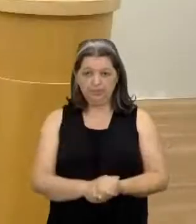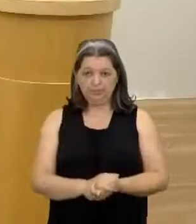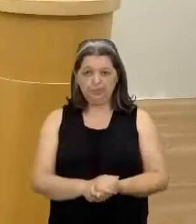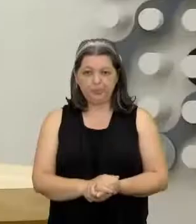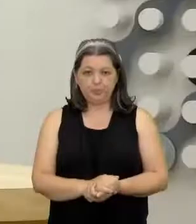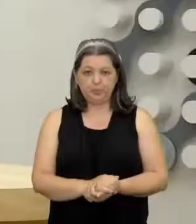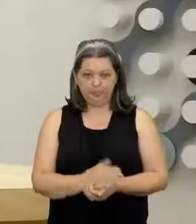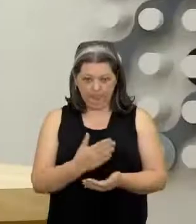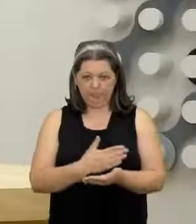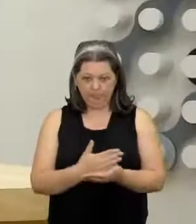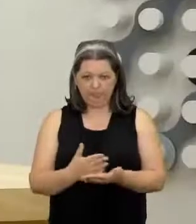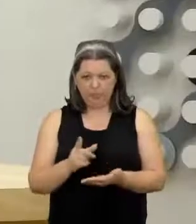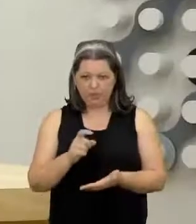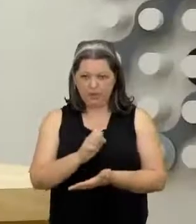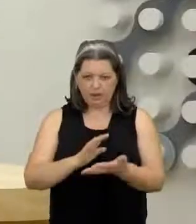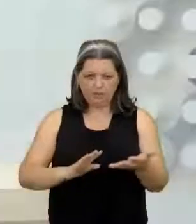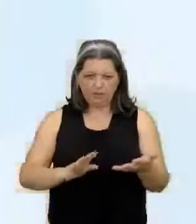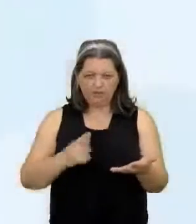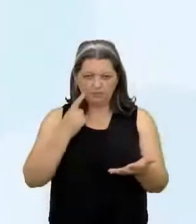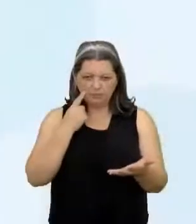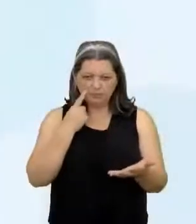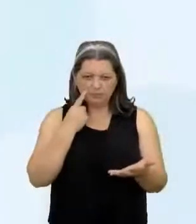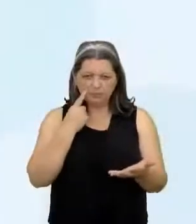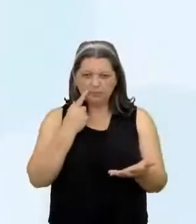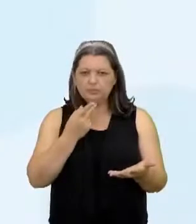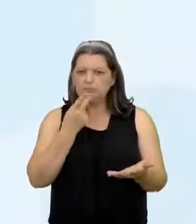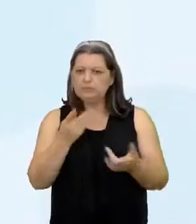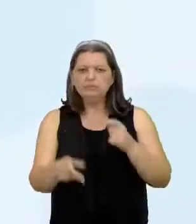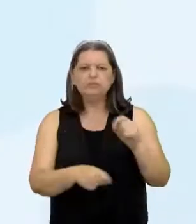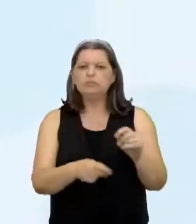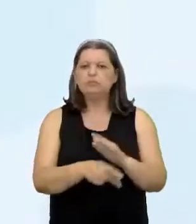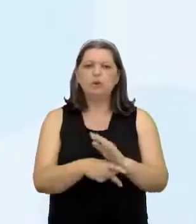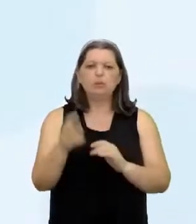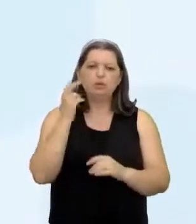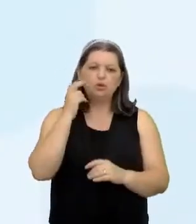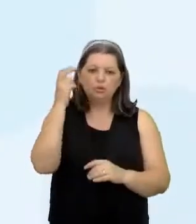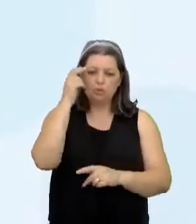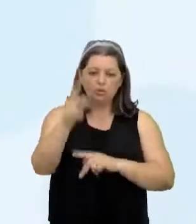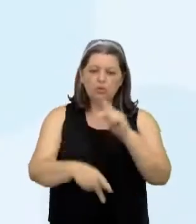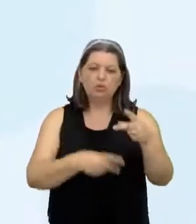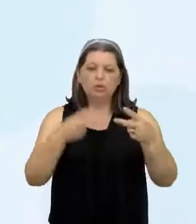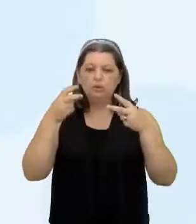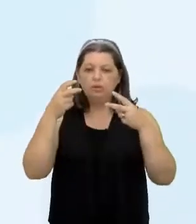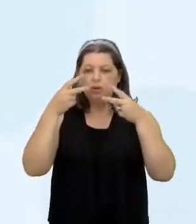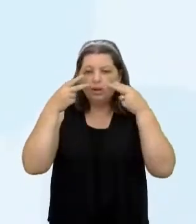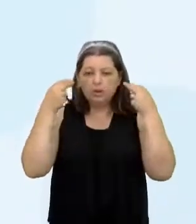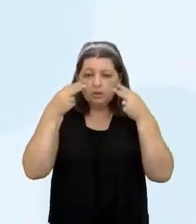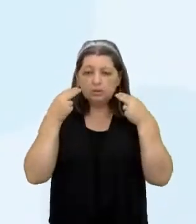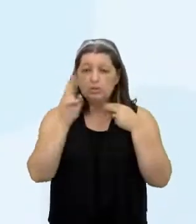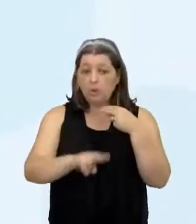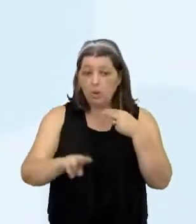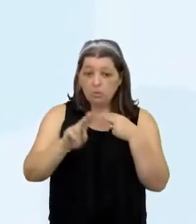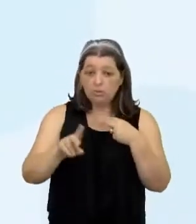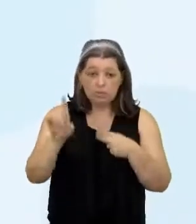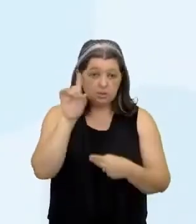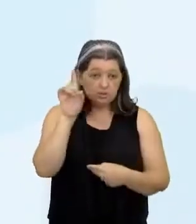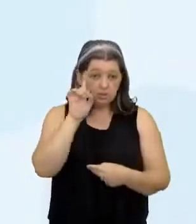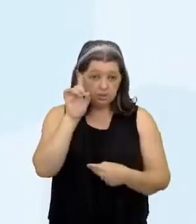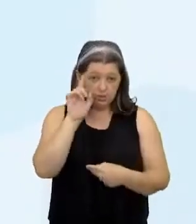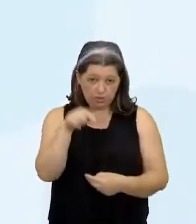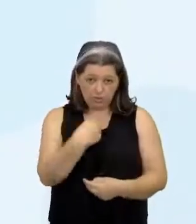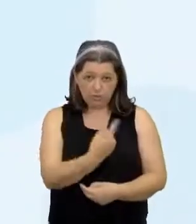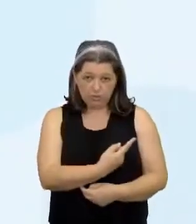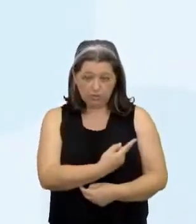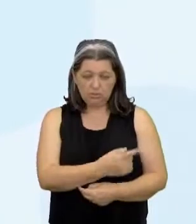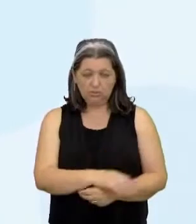atividade lá Que nós temos Cite alguns costumes Dos povos indígenas Que utilizamos Em nosso cotidiano